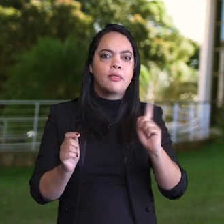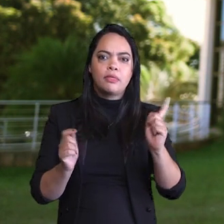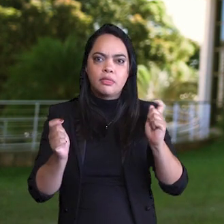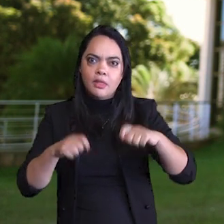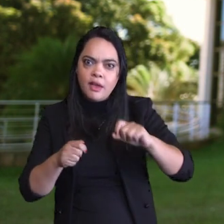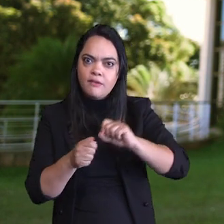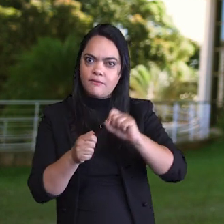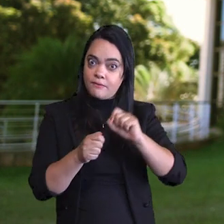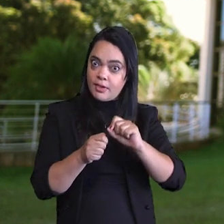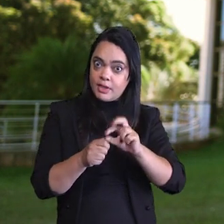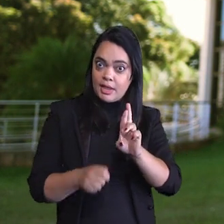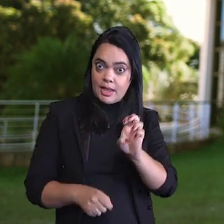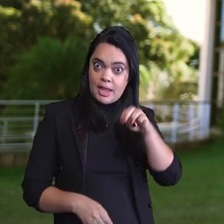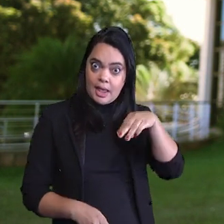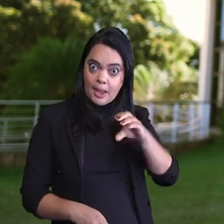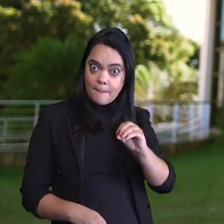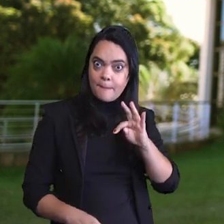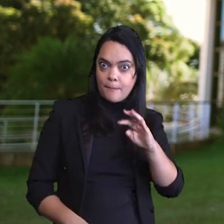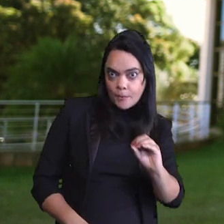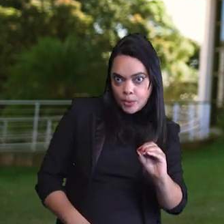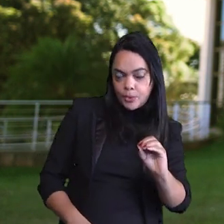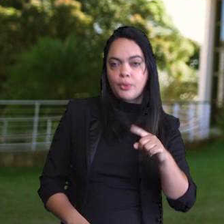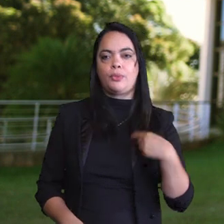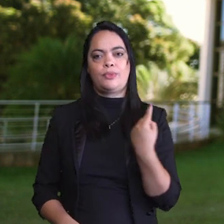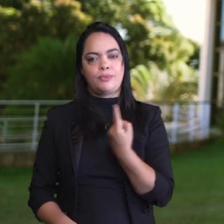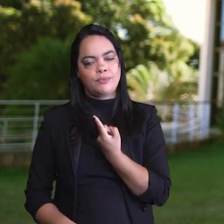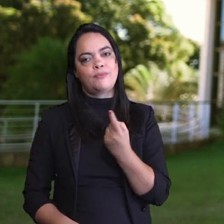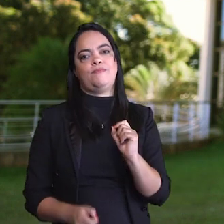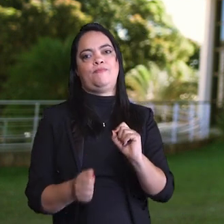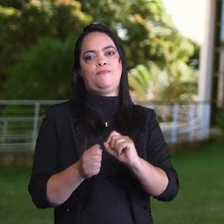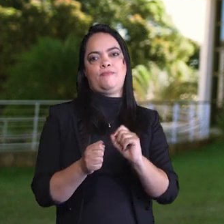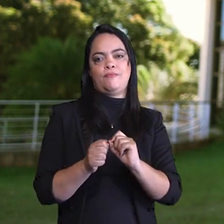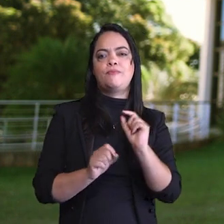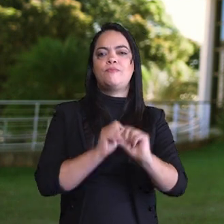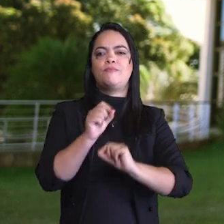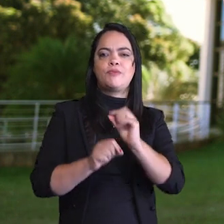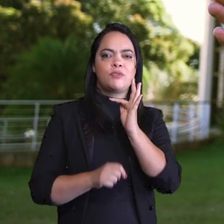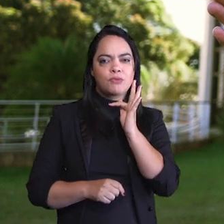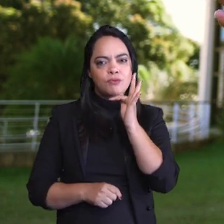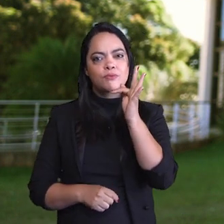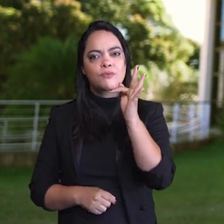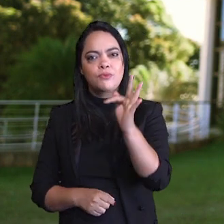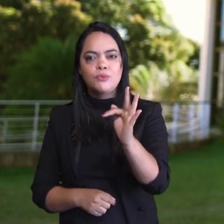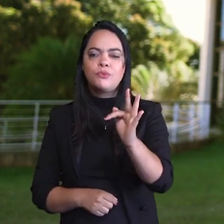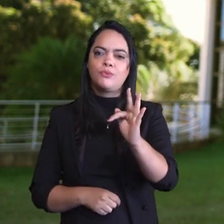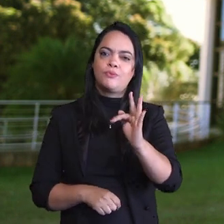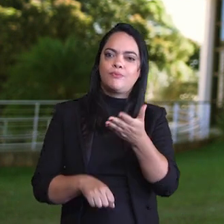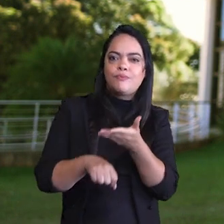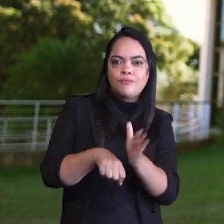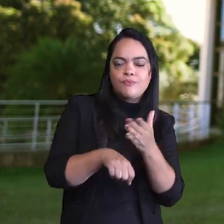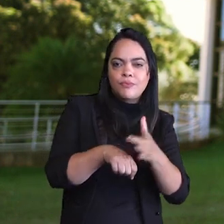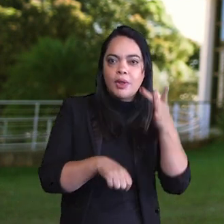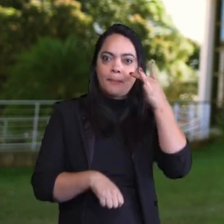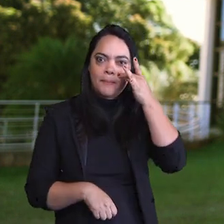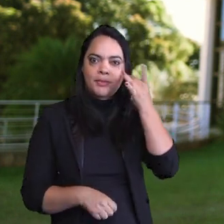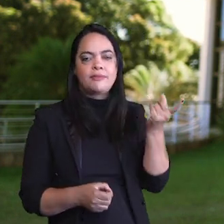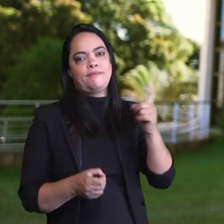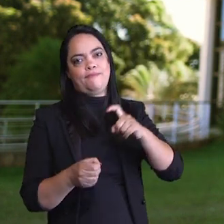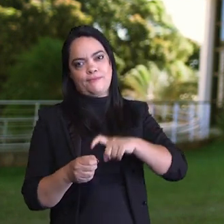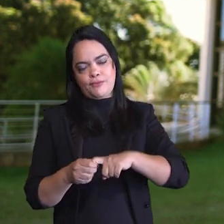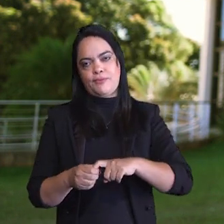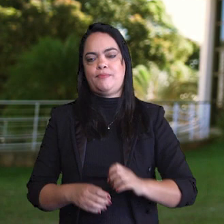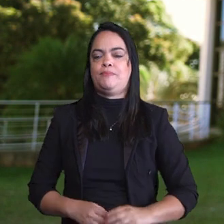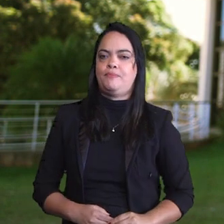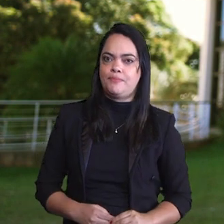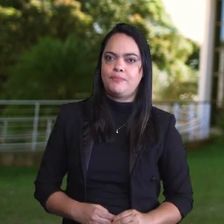nesse formato emergencial remoto, nós vamos recuperar lá na frente, quando as atividades presenciais